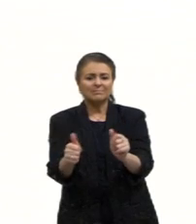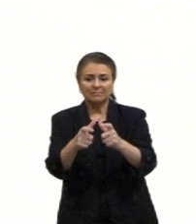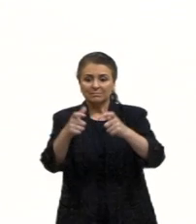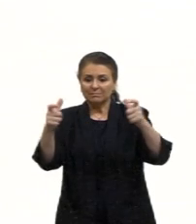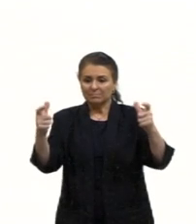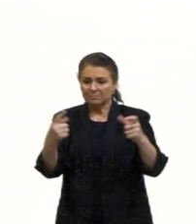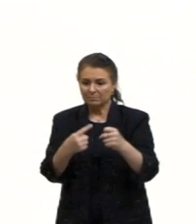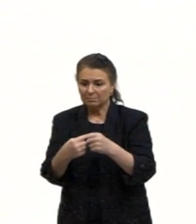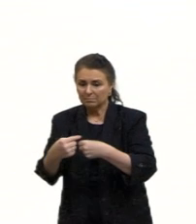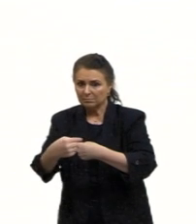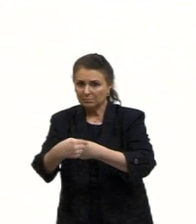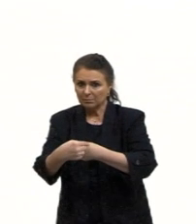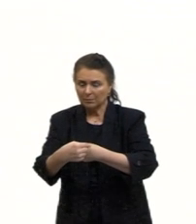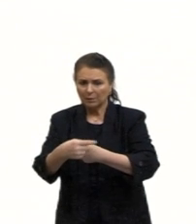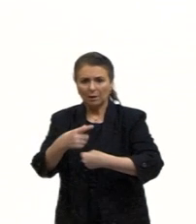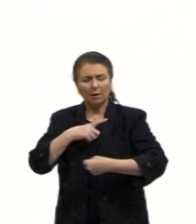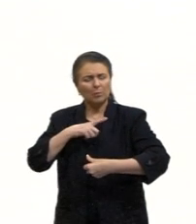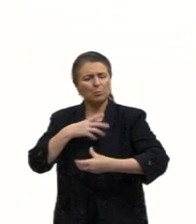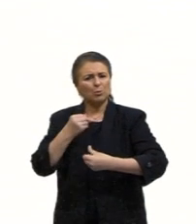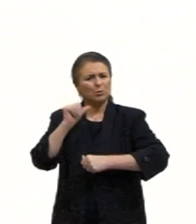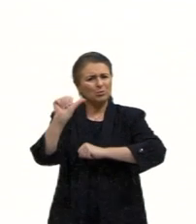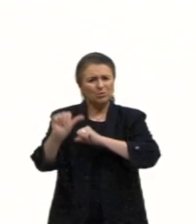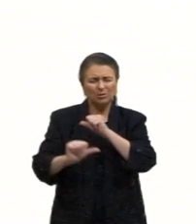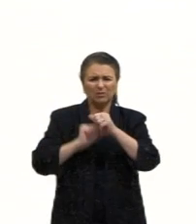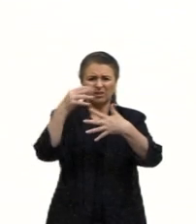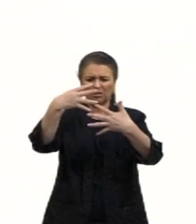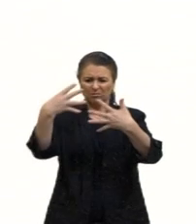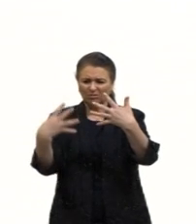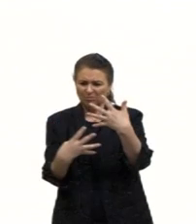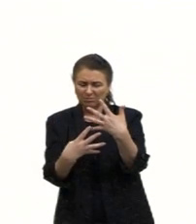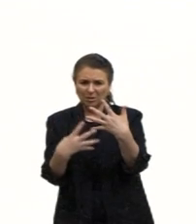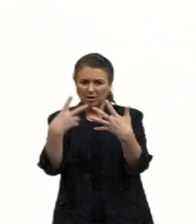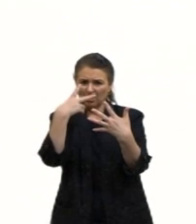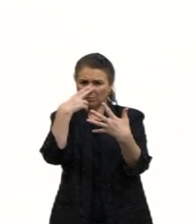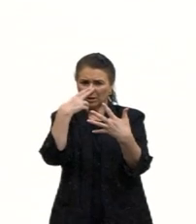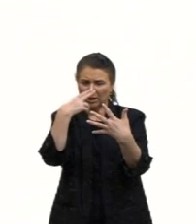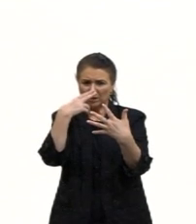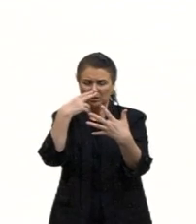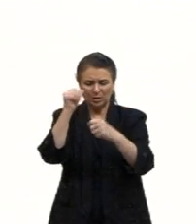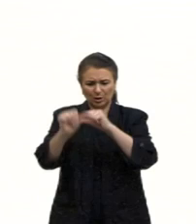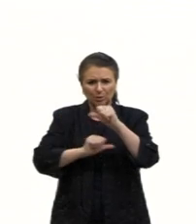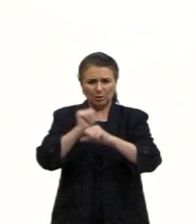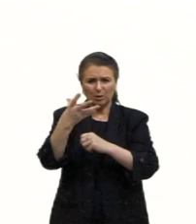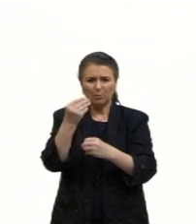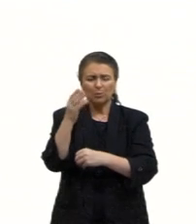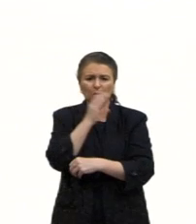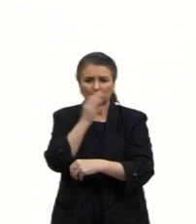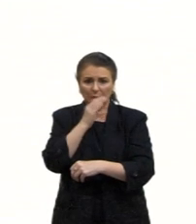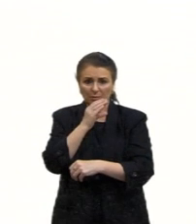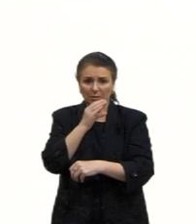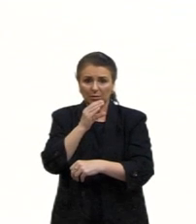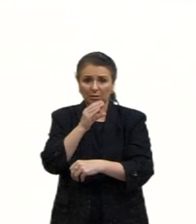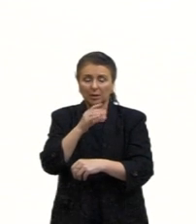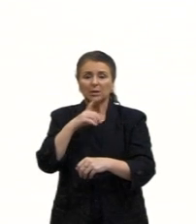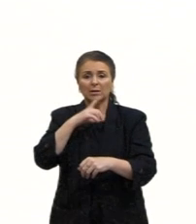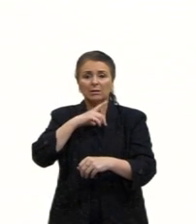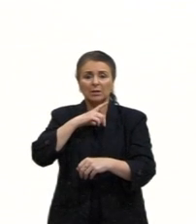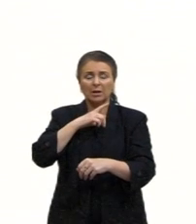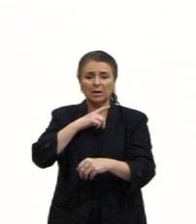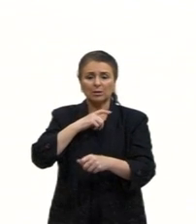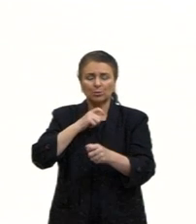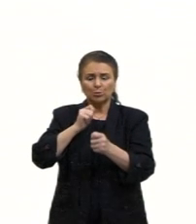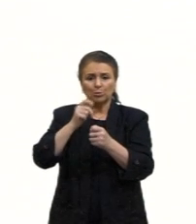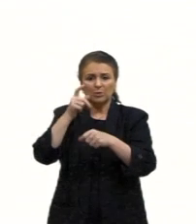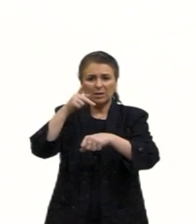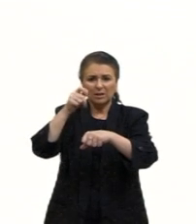hoje, é tão mutante que se assemelha a um grande guindaste. Aliás, a presença massiva destes, das britadeiras,